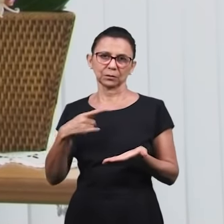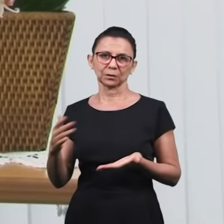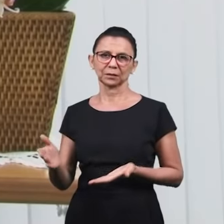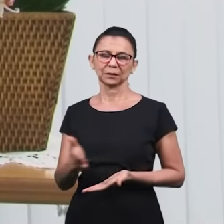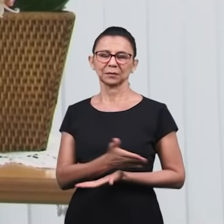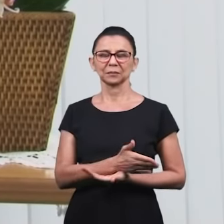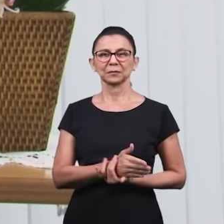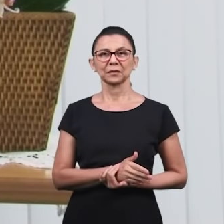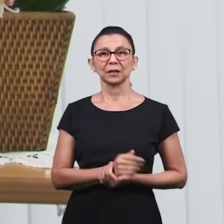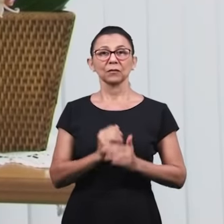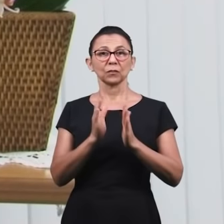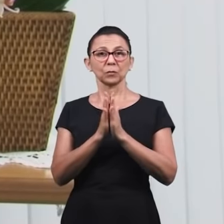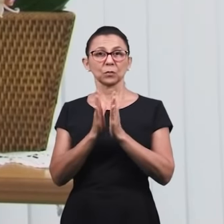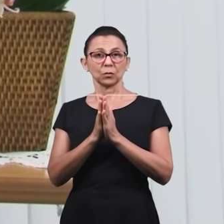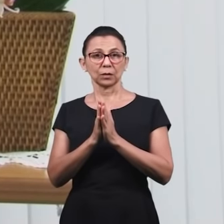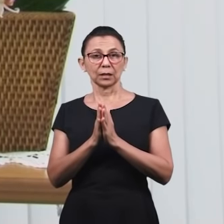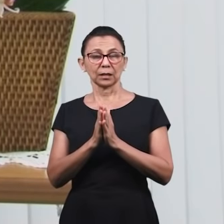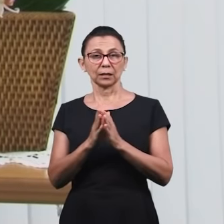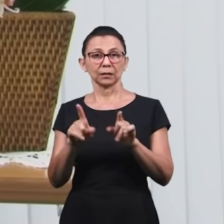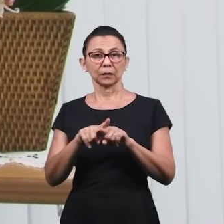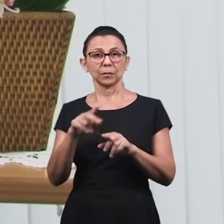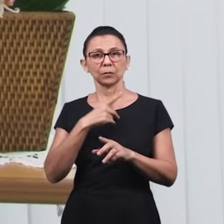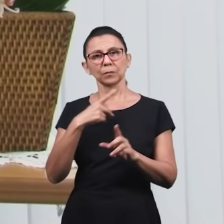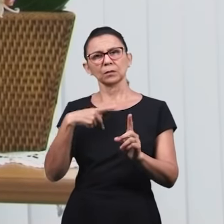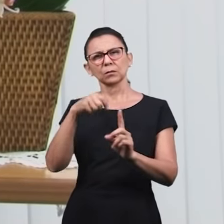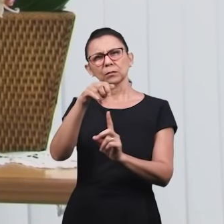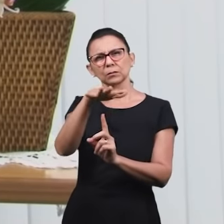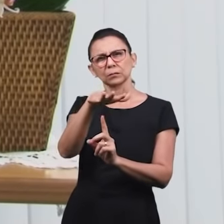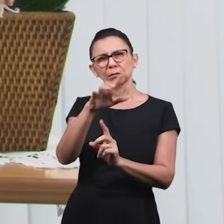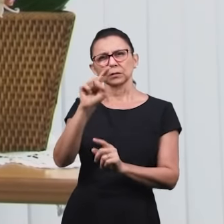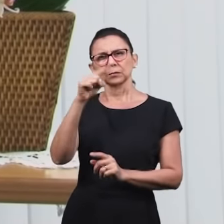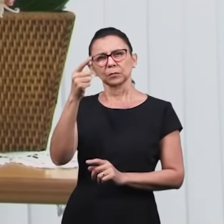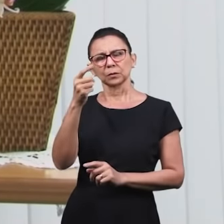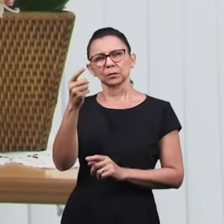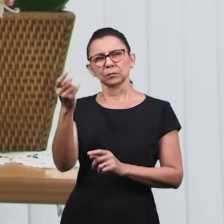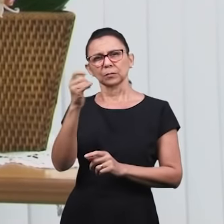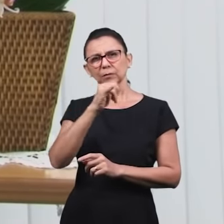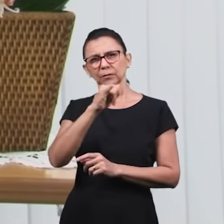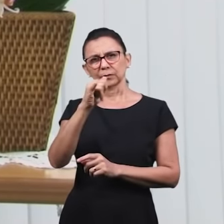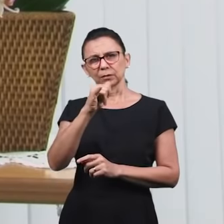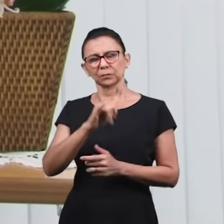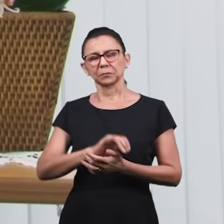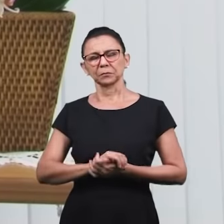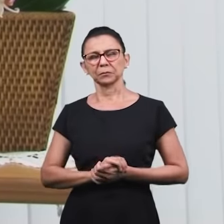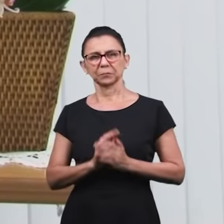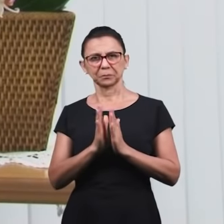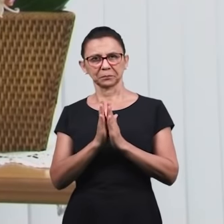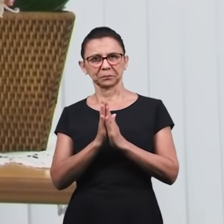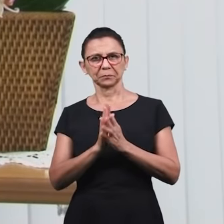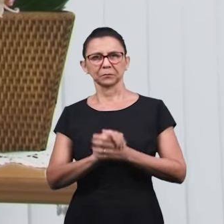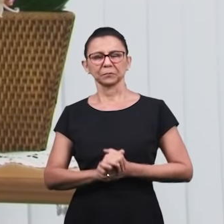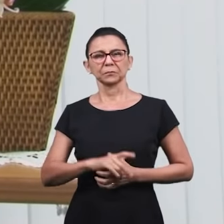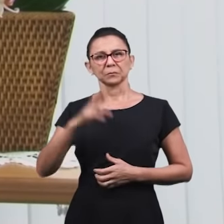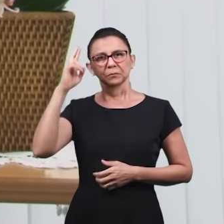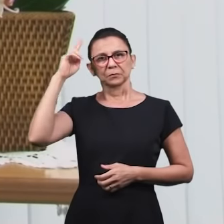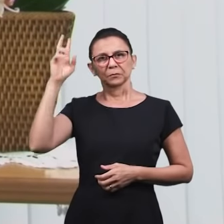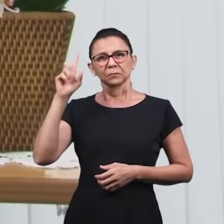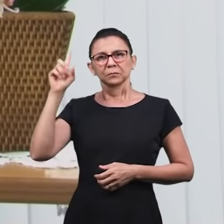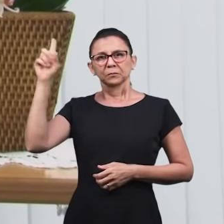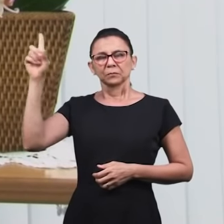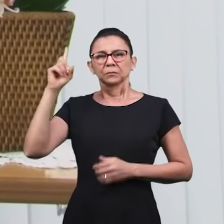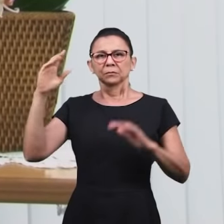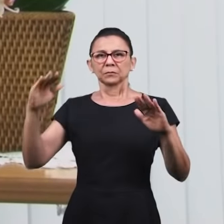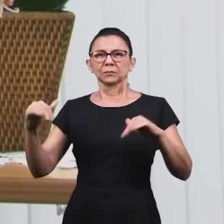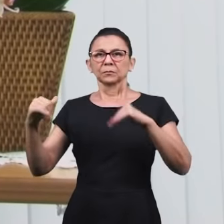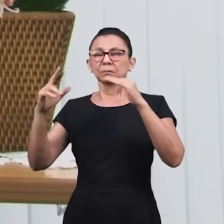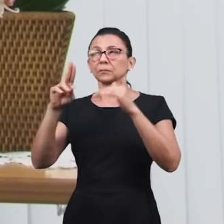terminando este culto, em seguida a bênção apostólica e logo após ainda uma pequena informação para todos. Vamos orar. Senhor Deus, nós